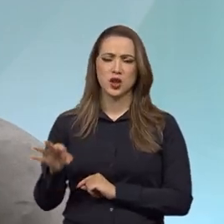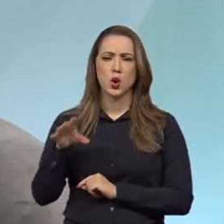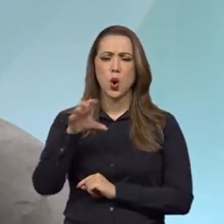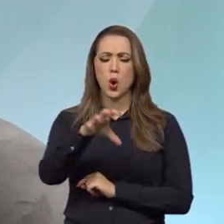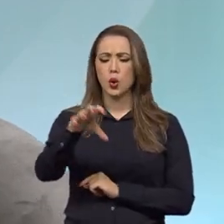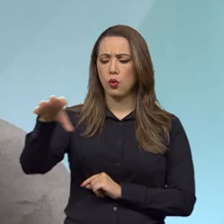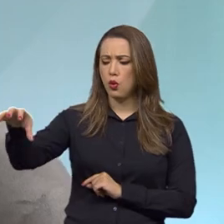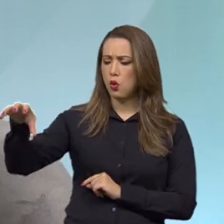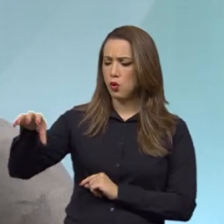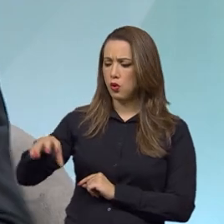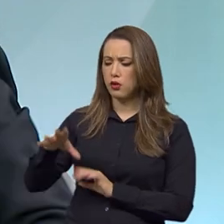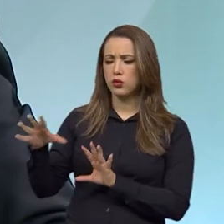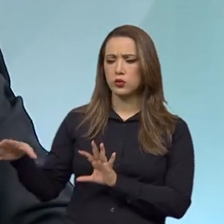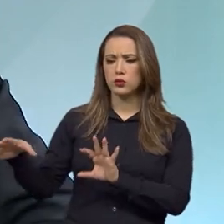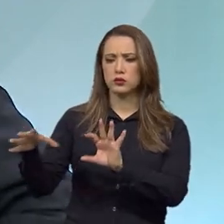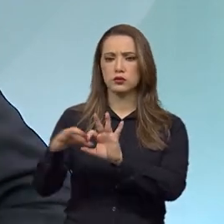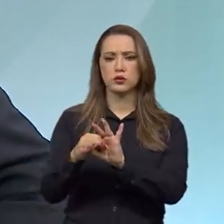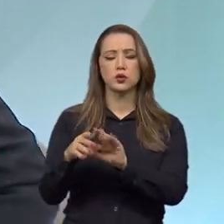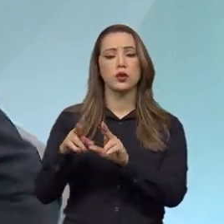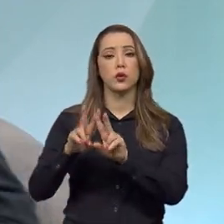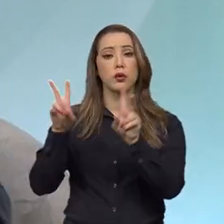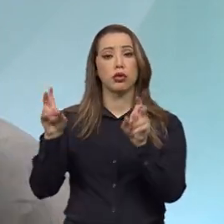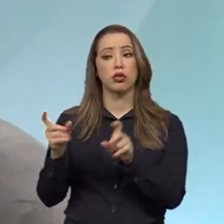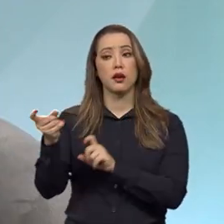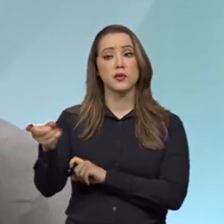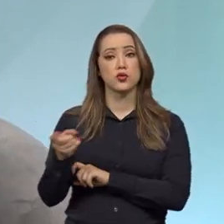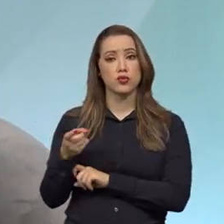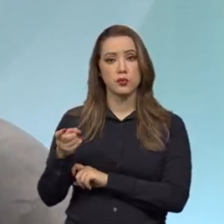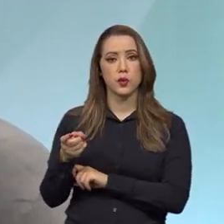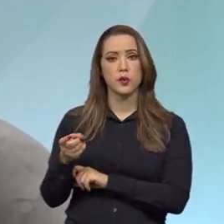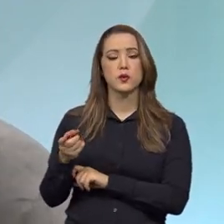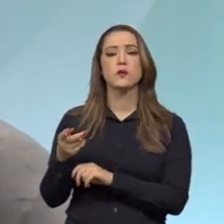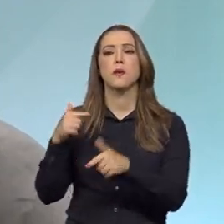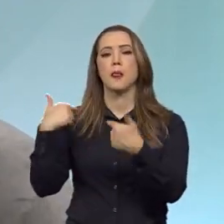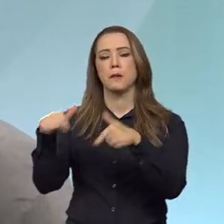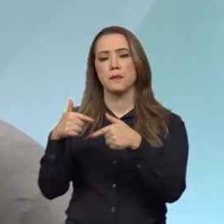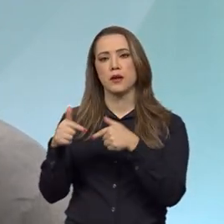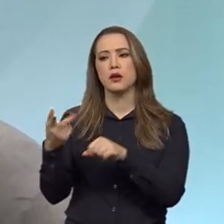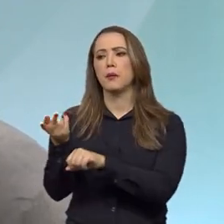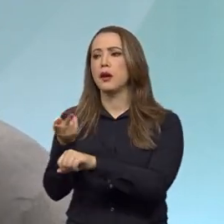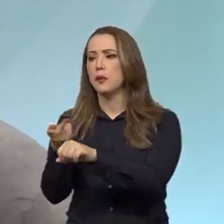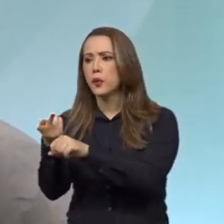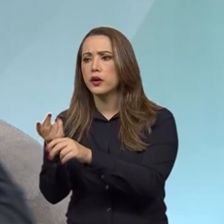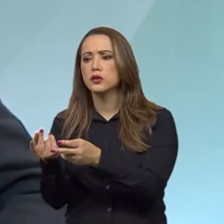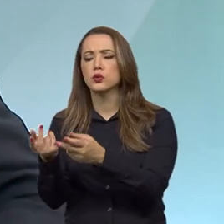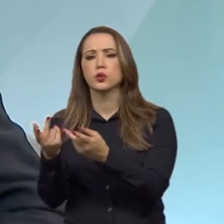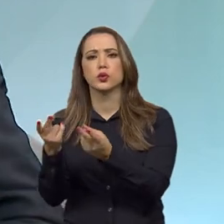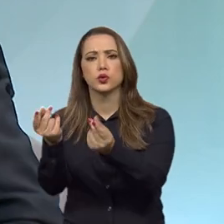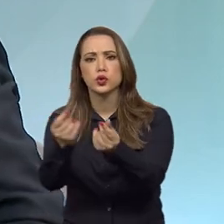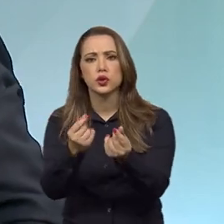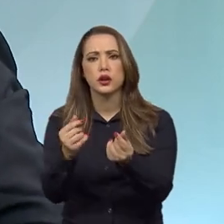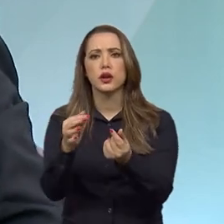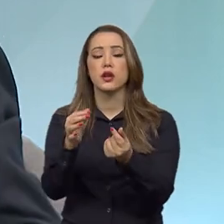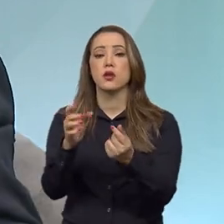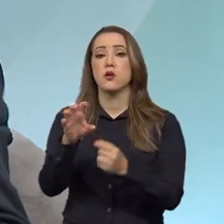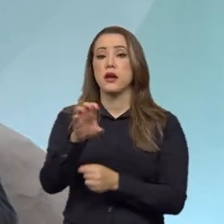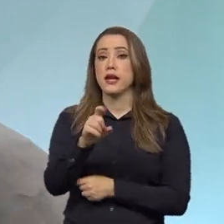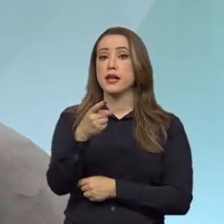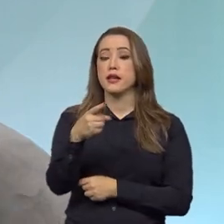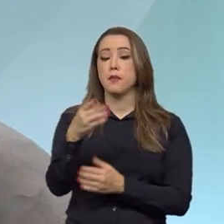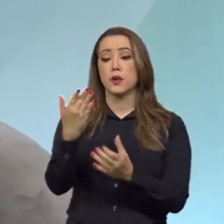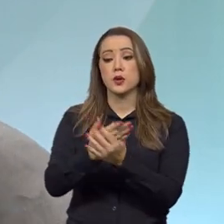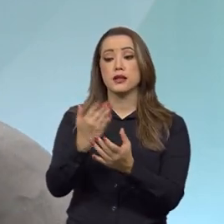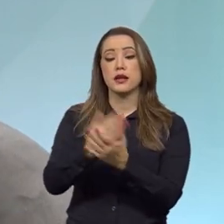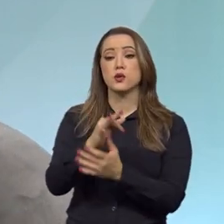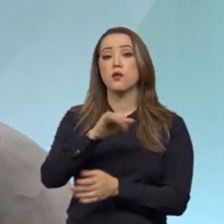mais na questão fiscal, obviamente, atuando e recuperando valores, execuções fiscais com altíssimos valores. E agora,